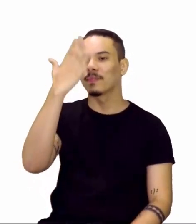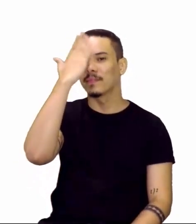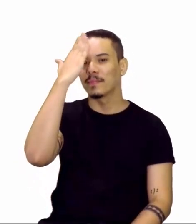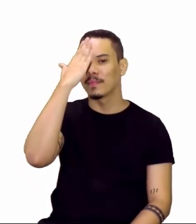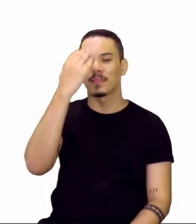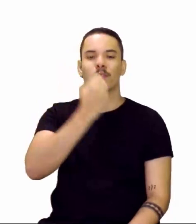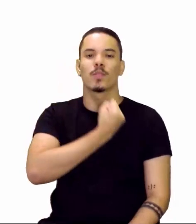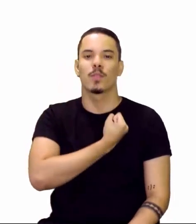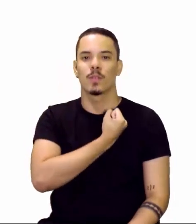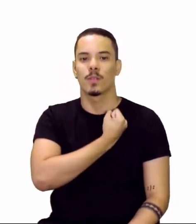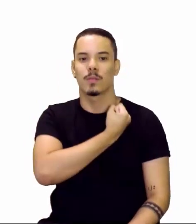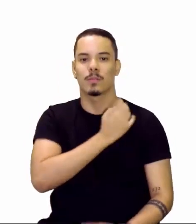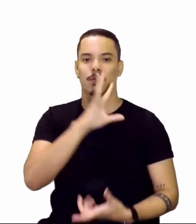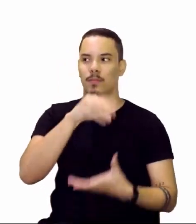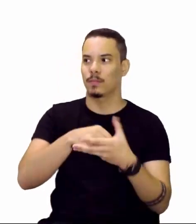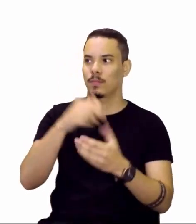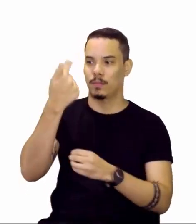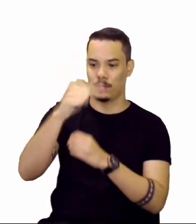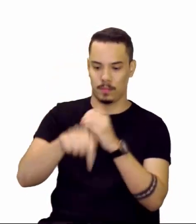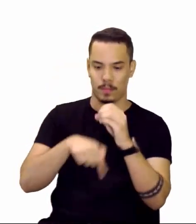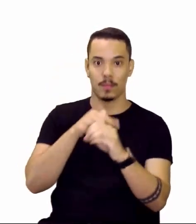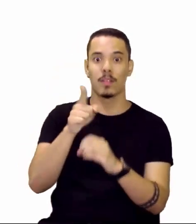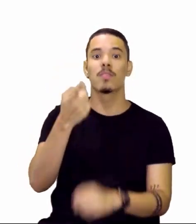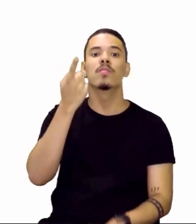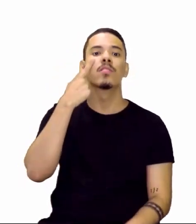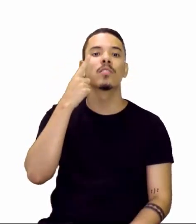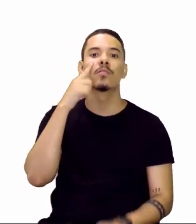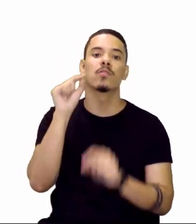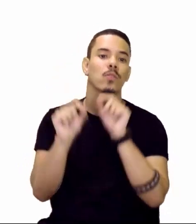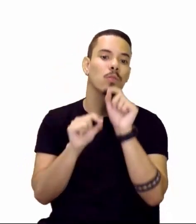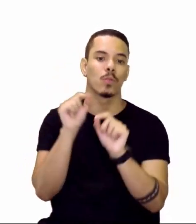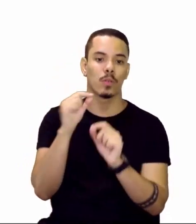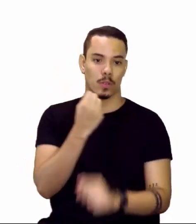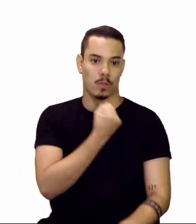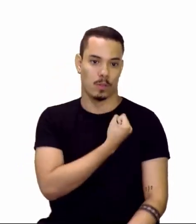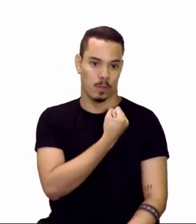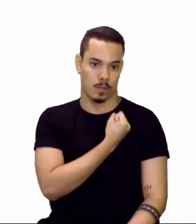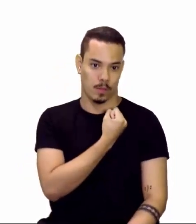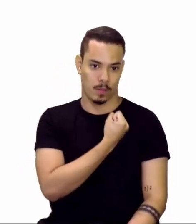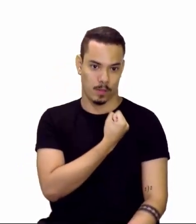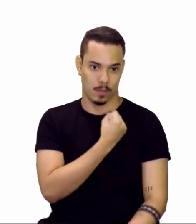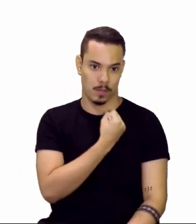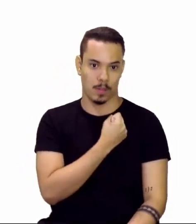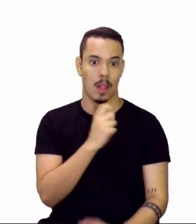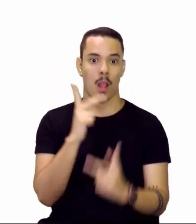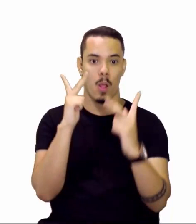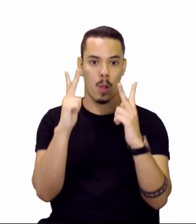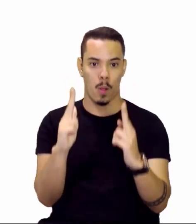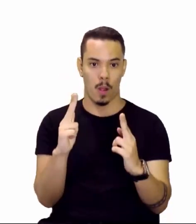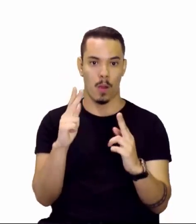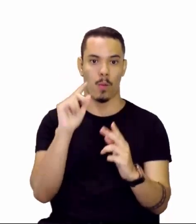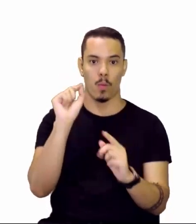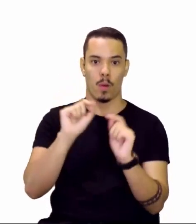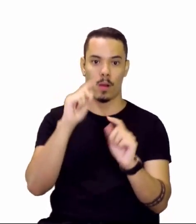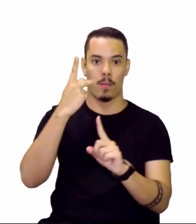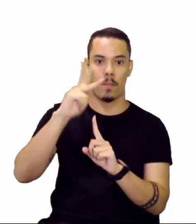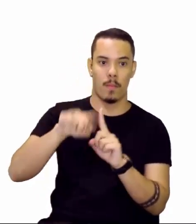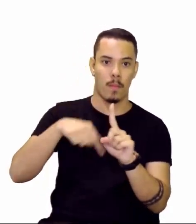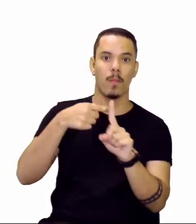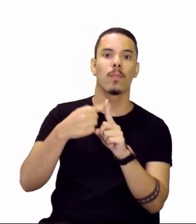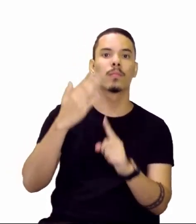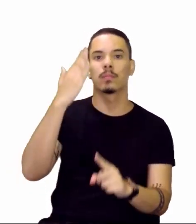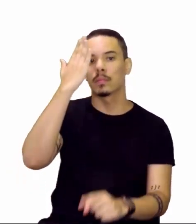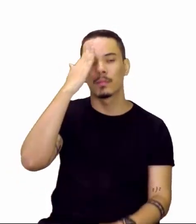o número atômico, o você tem que ver? Que o número atômico é igual a quem? Aos prótons, né? Eu preciso saber